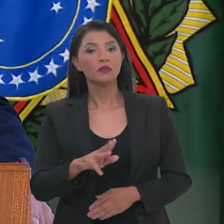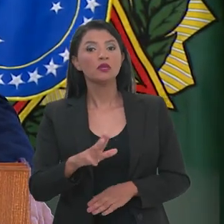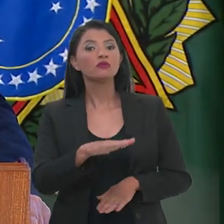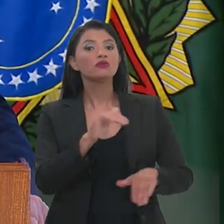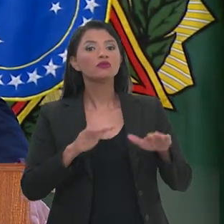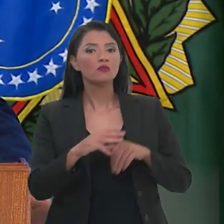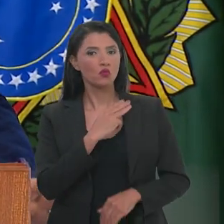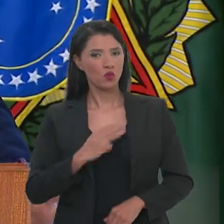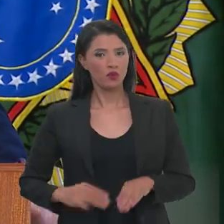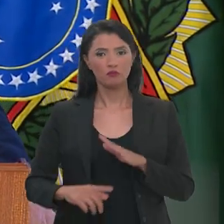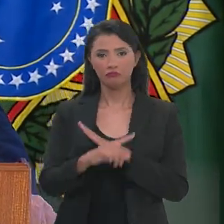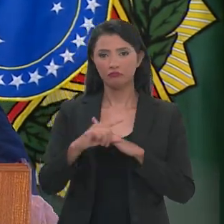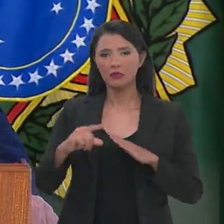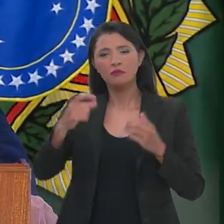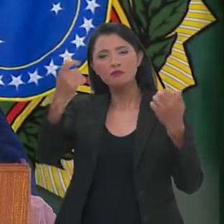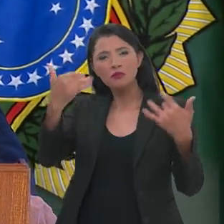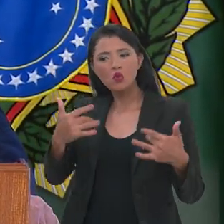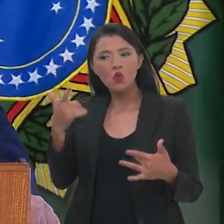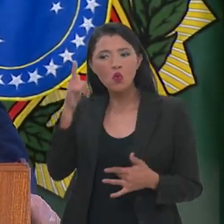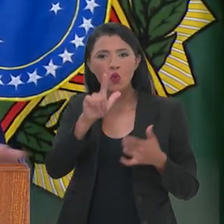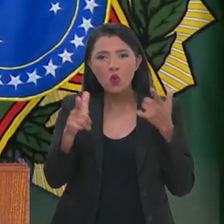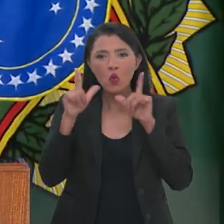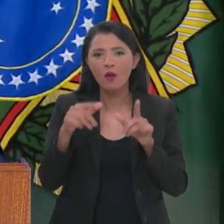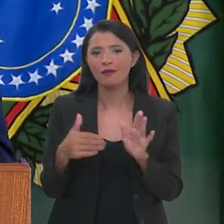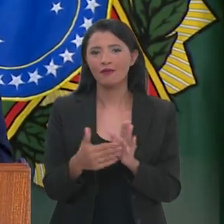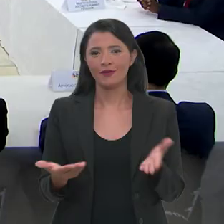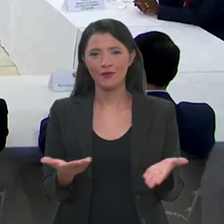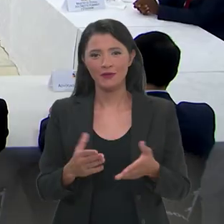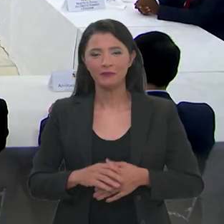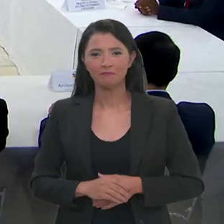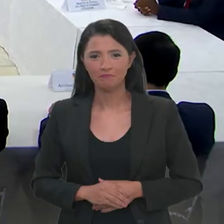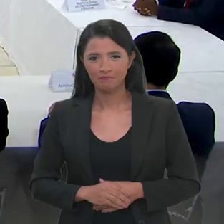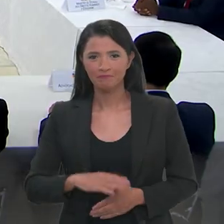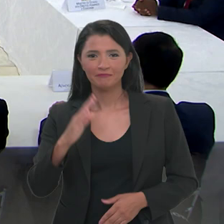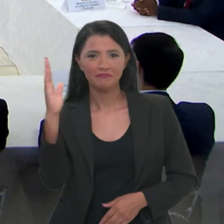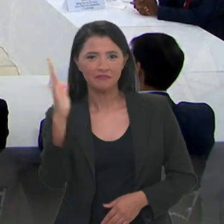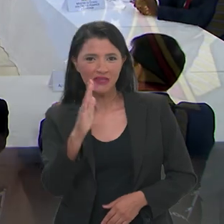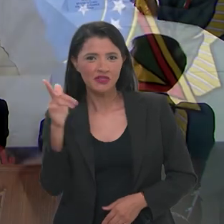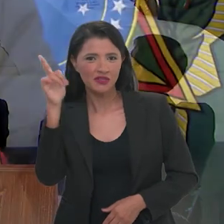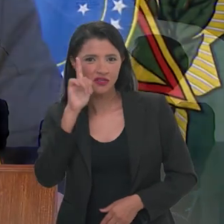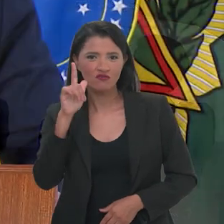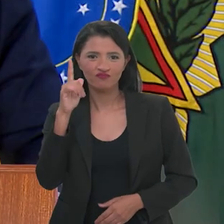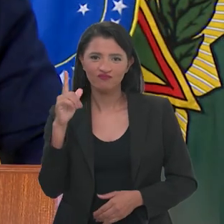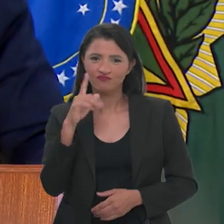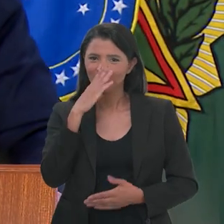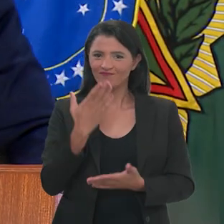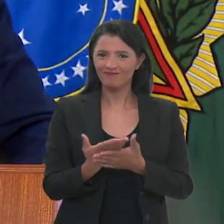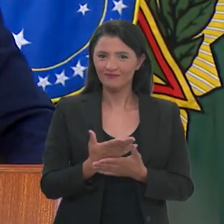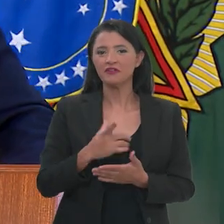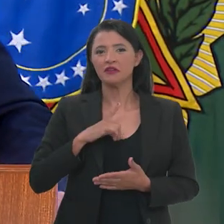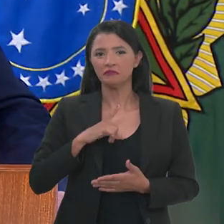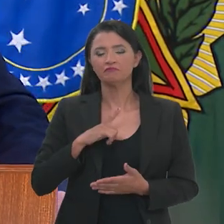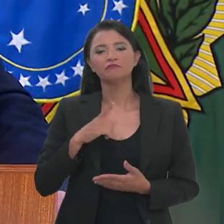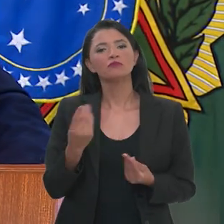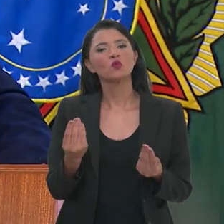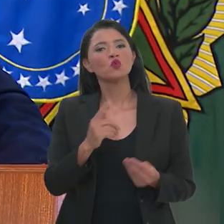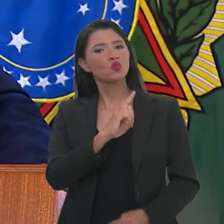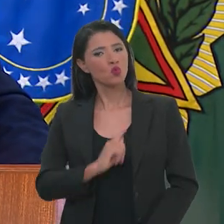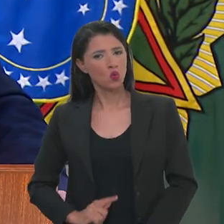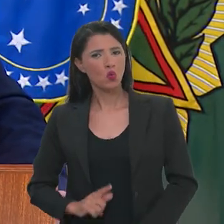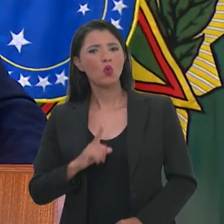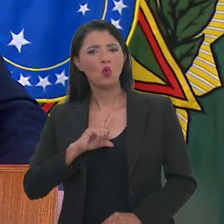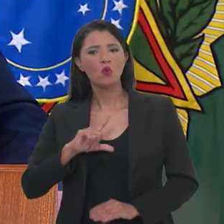Palácio do Planalto e falou sobre as conquistas até aqui. O Brasil voltou a ter governo. Um governo